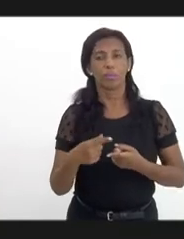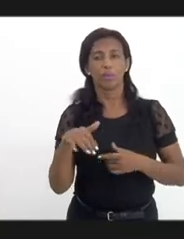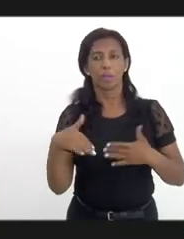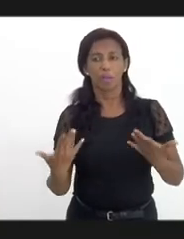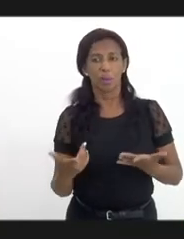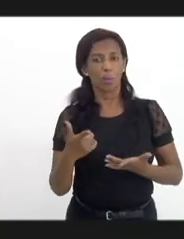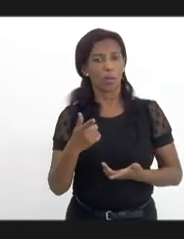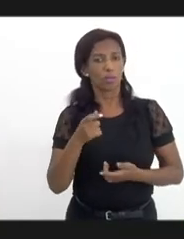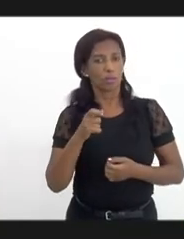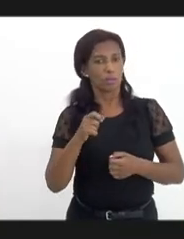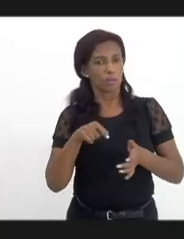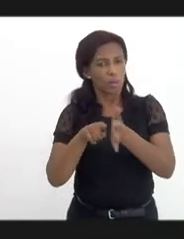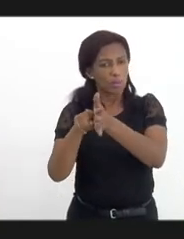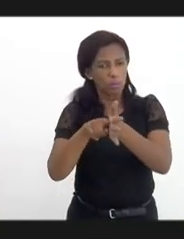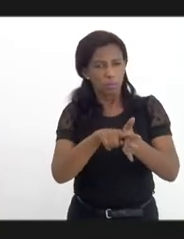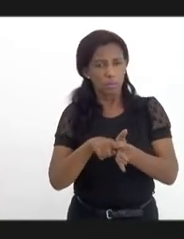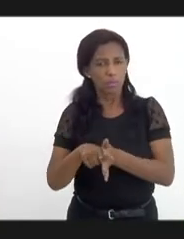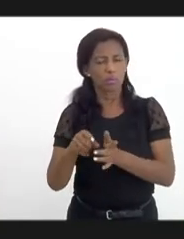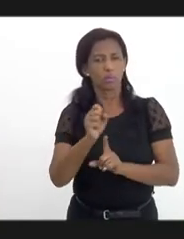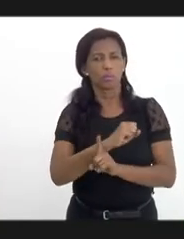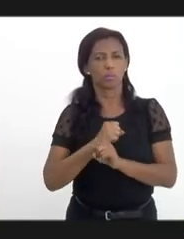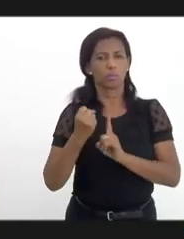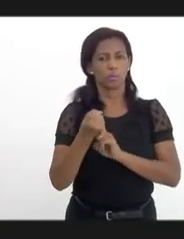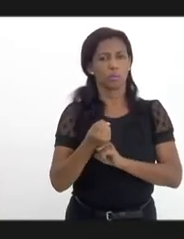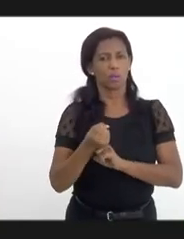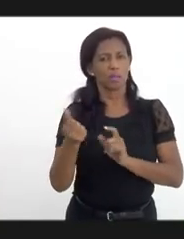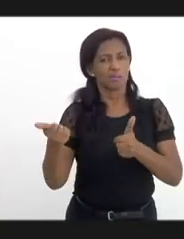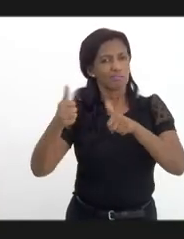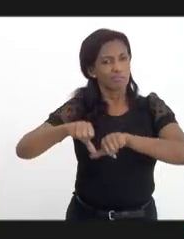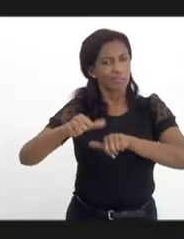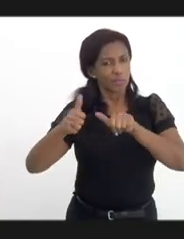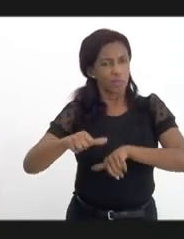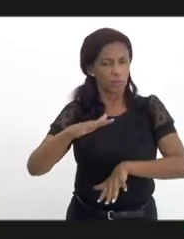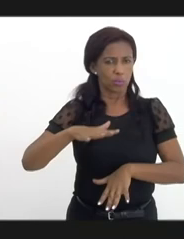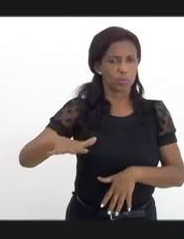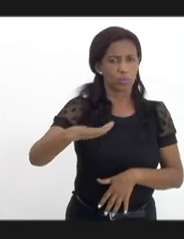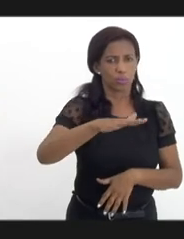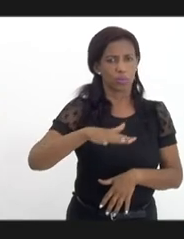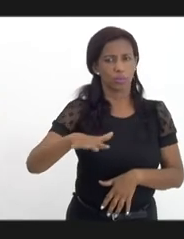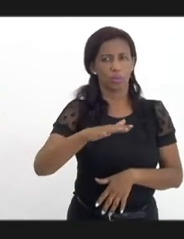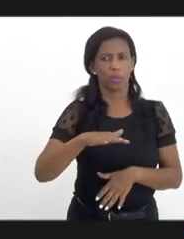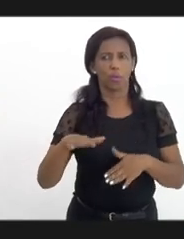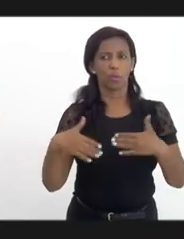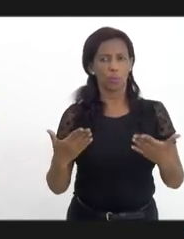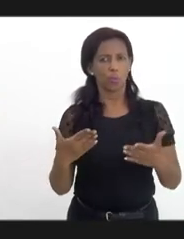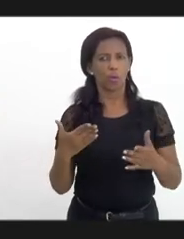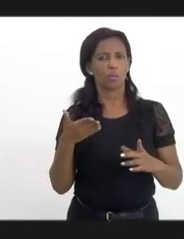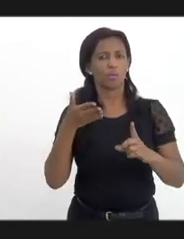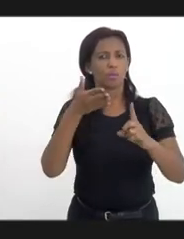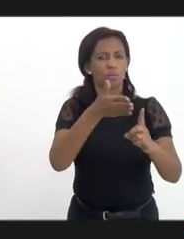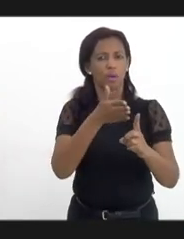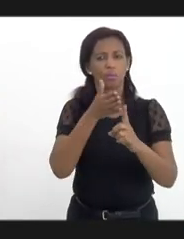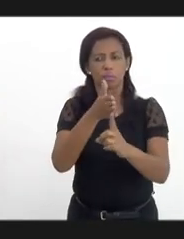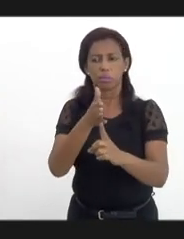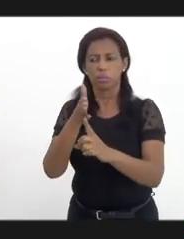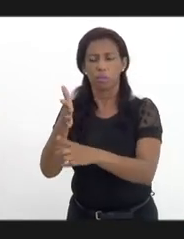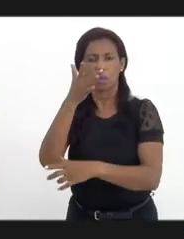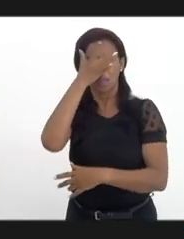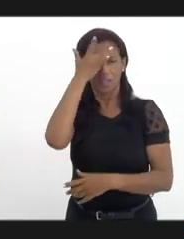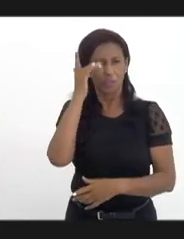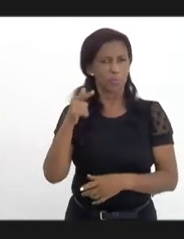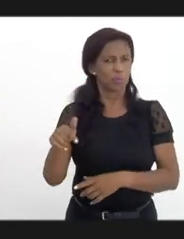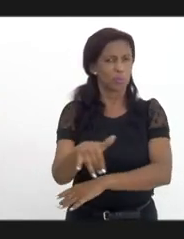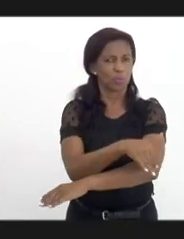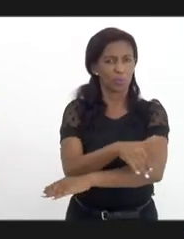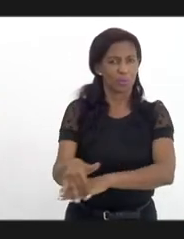fizermos essa abordagem social, esse diagnóstico socio-territorial, quando formos até os indivíduos, as pessoas que estão em situação de